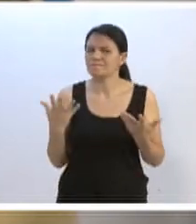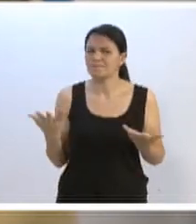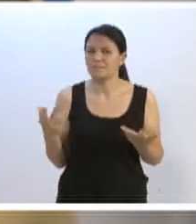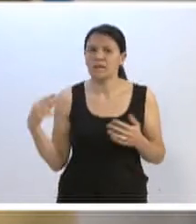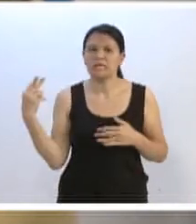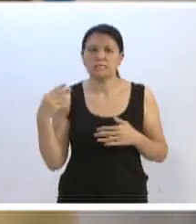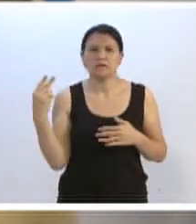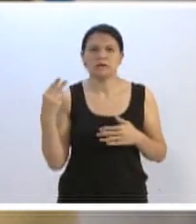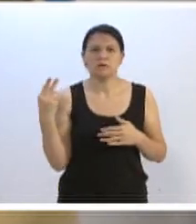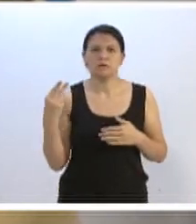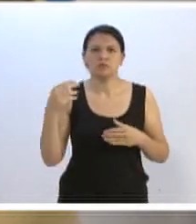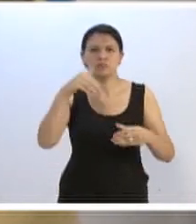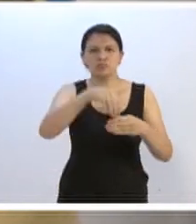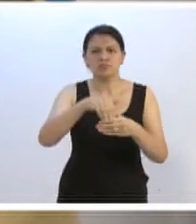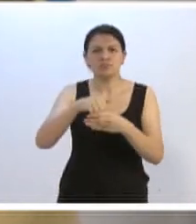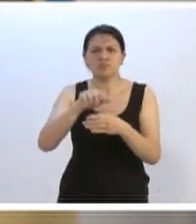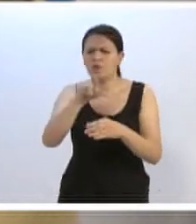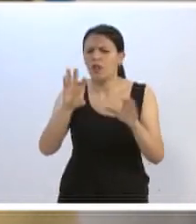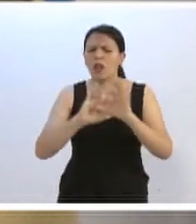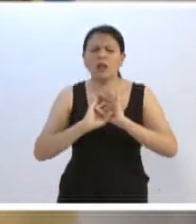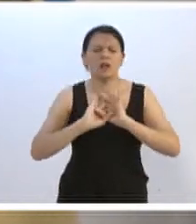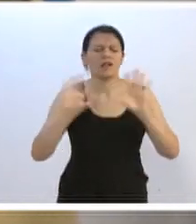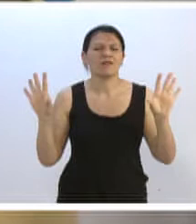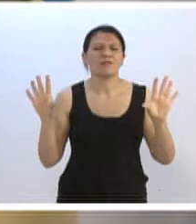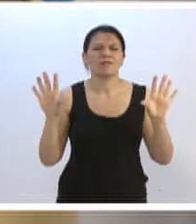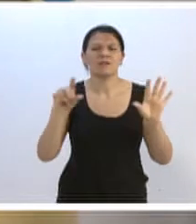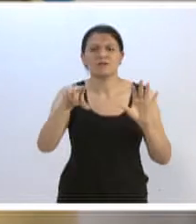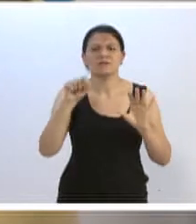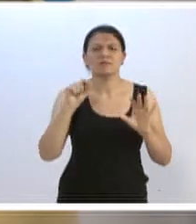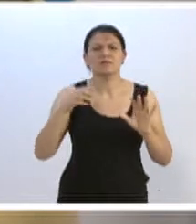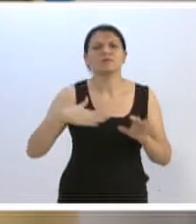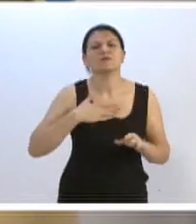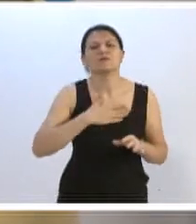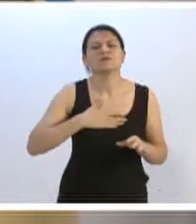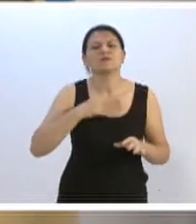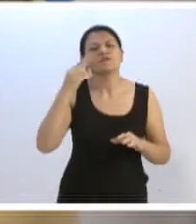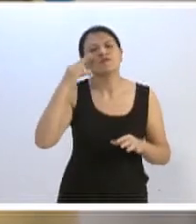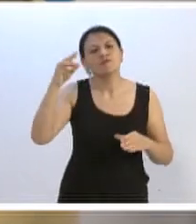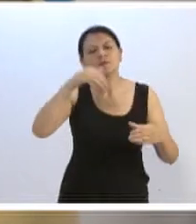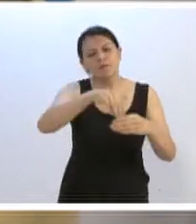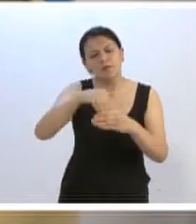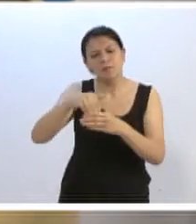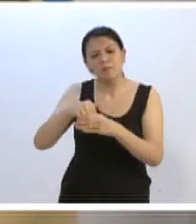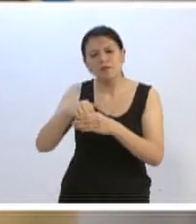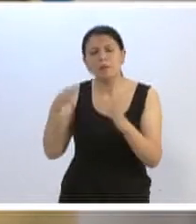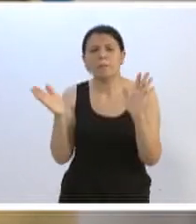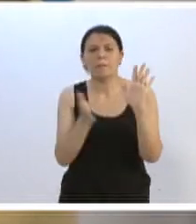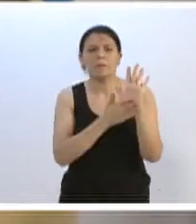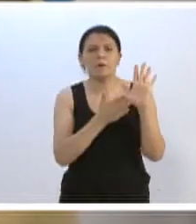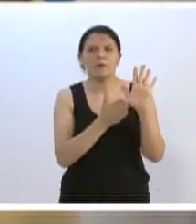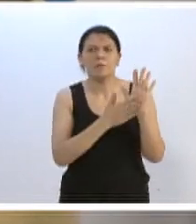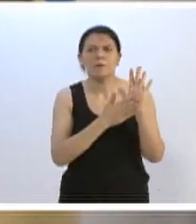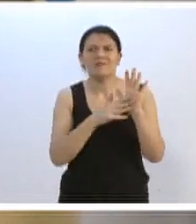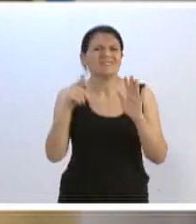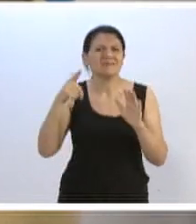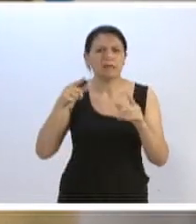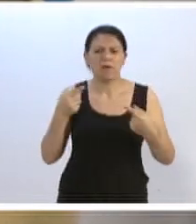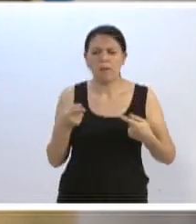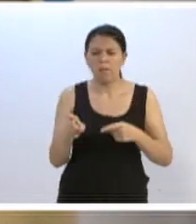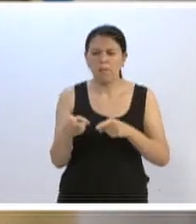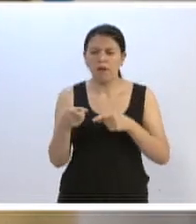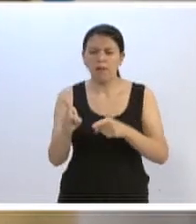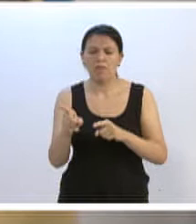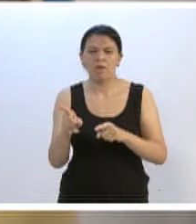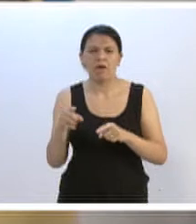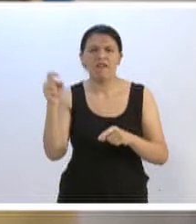turno, cada um é livre para fazer a sua escolha. E gostaríamos de ver uma campanha de ambos os lados, de propostas, sem ataques, sem fake